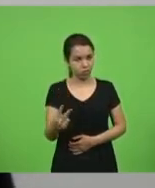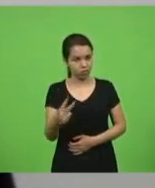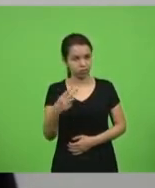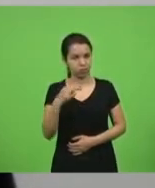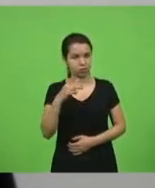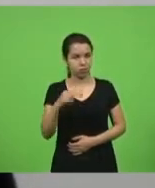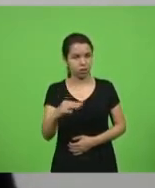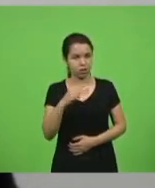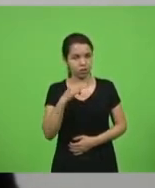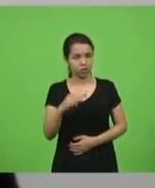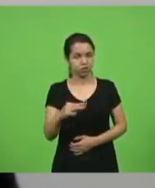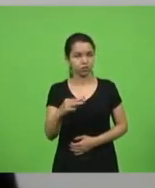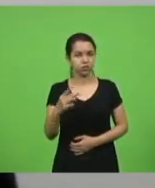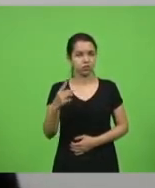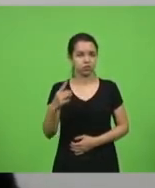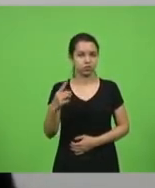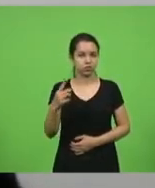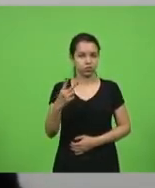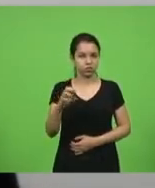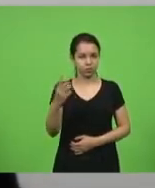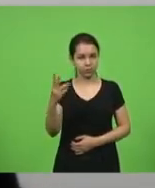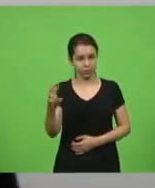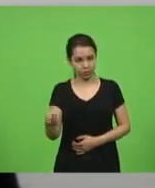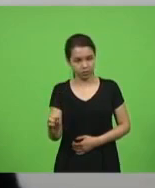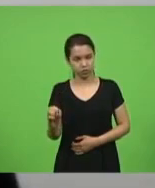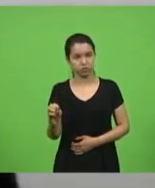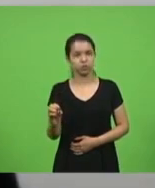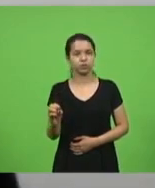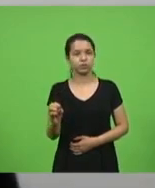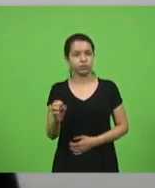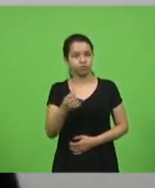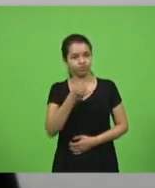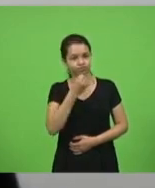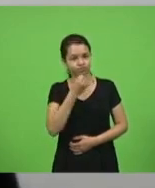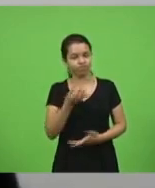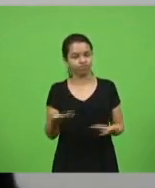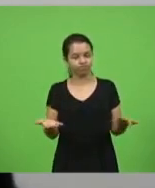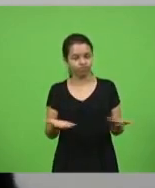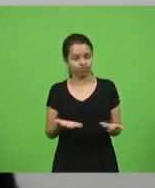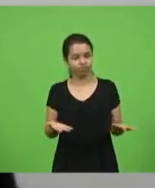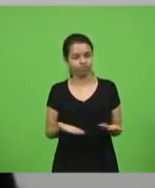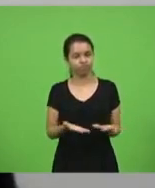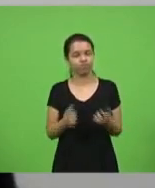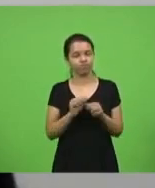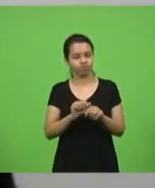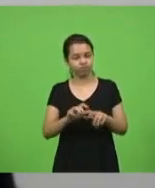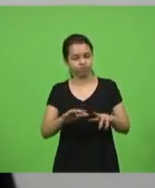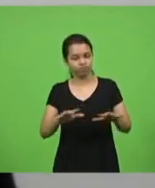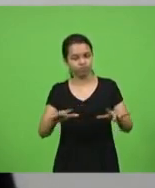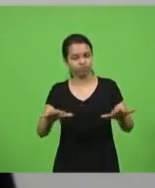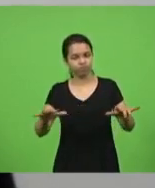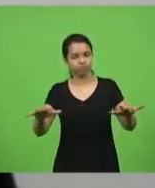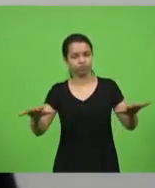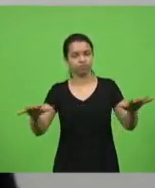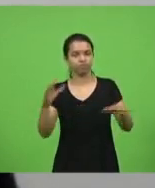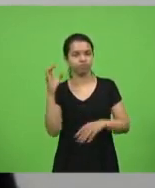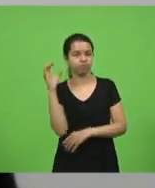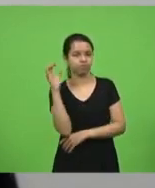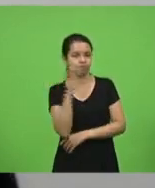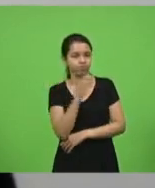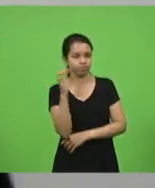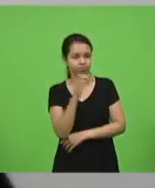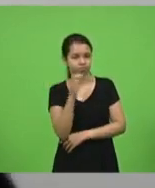daquele ano e, infelizmente, está circulando cada vez mais rápida como se fosse